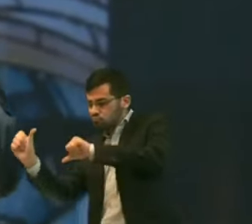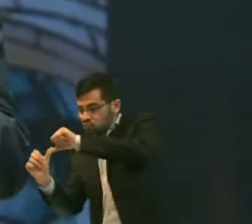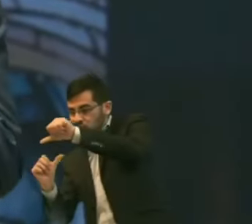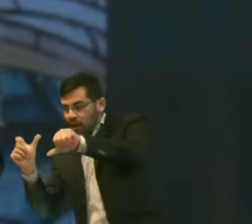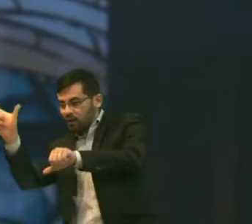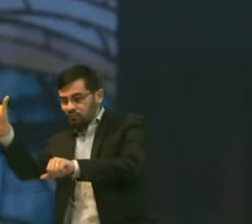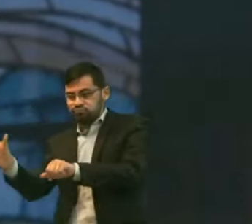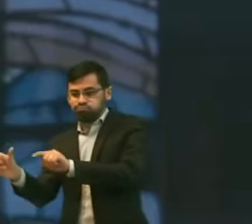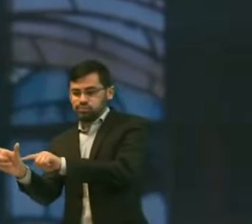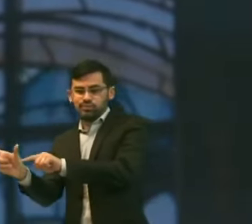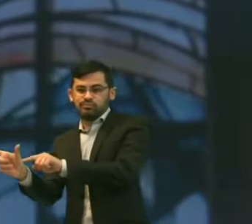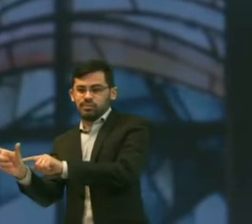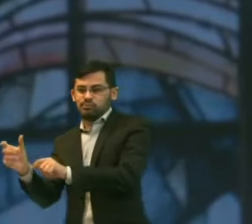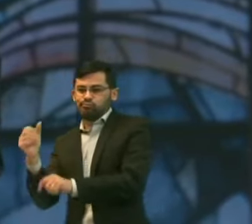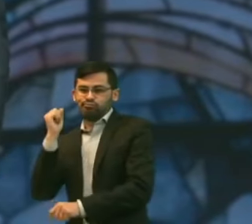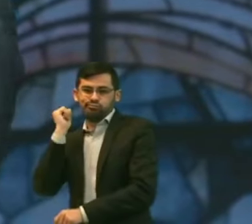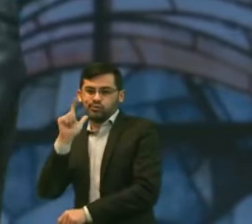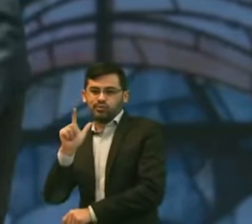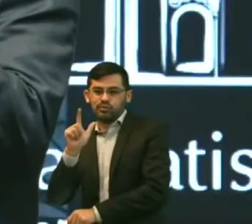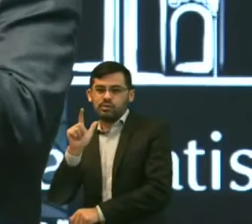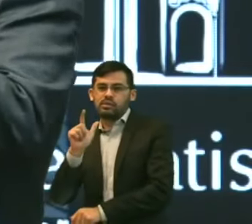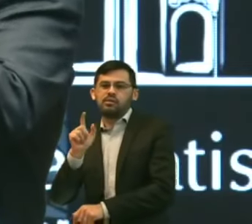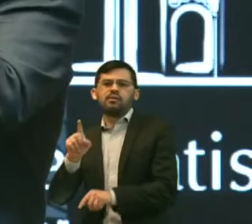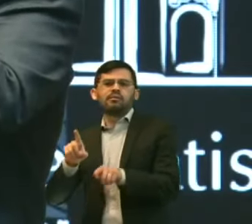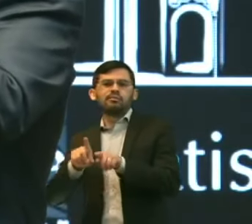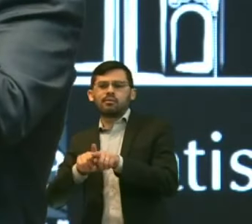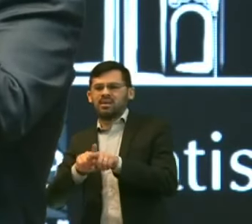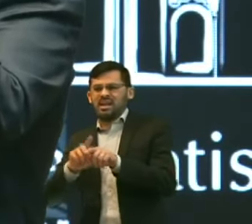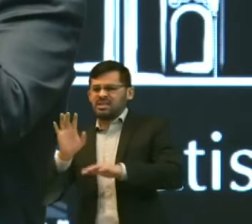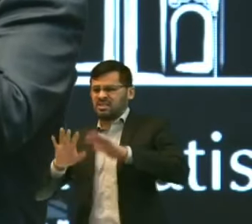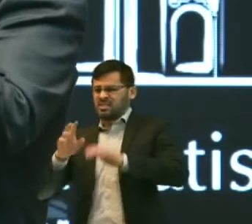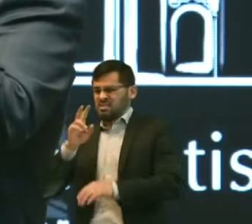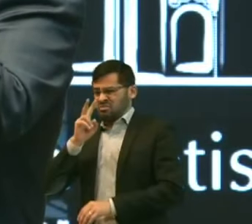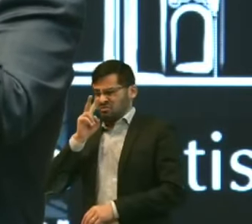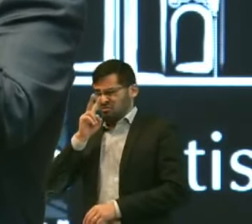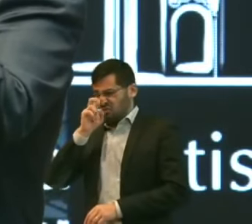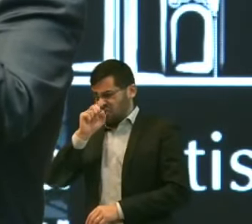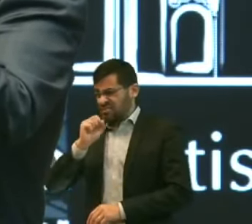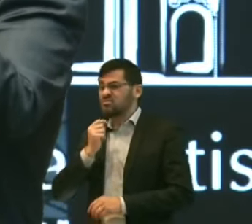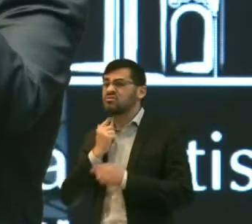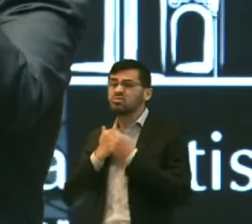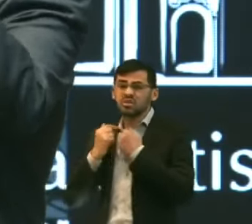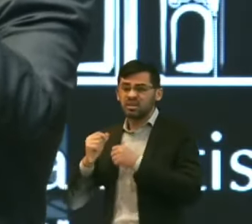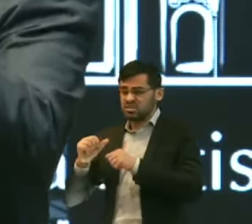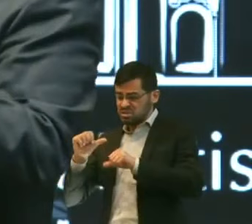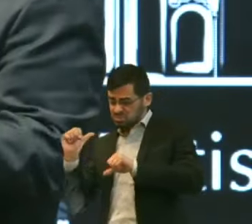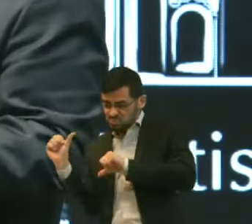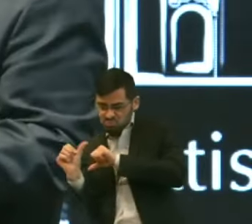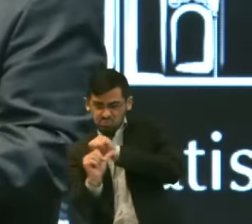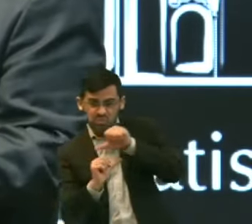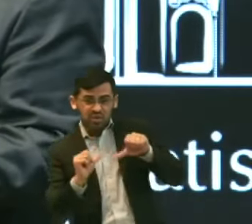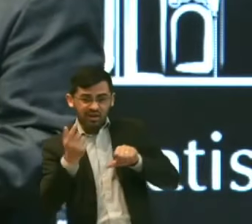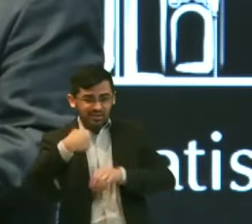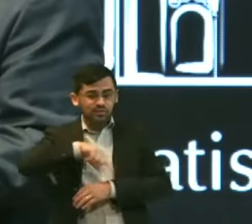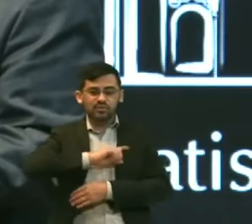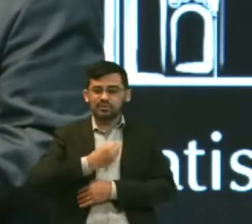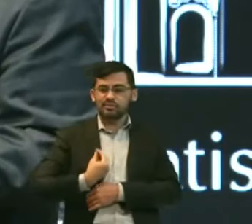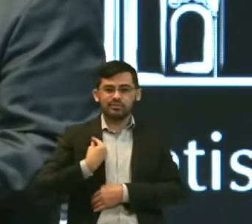E eu quero dizer Para você Que às vezes Nem toda Força De vontade Humana É capaz De mudar A gente Mesmo